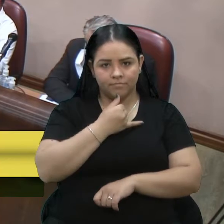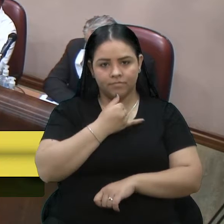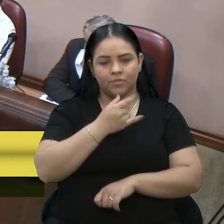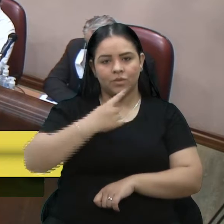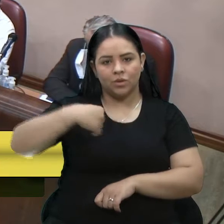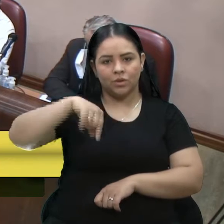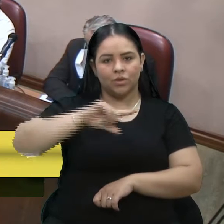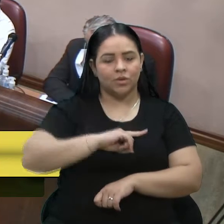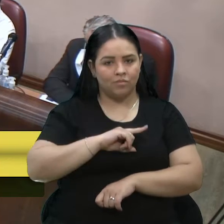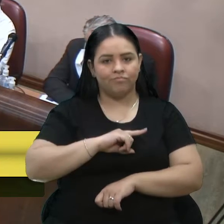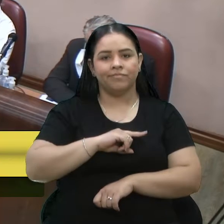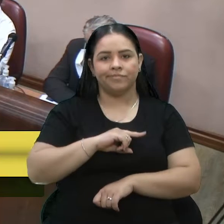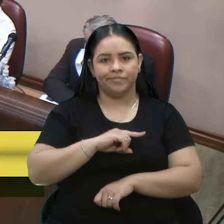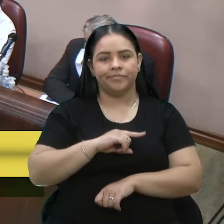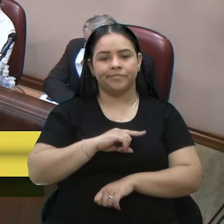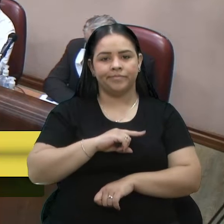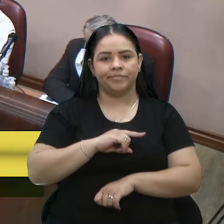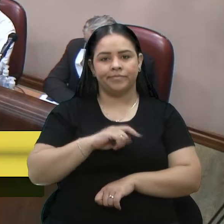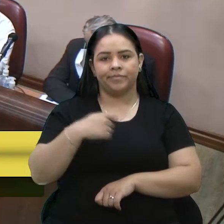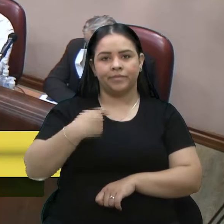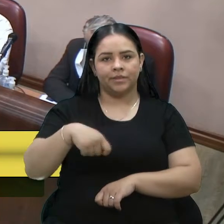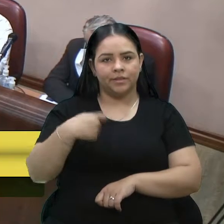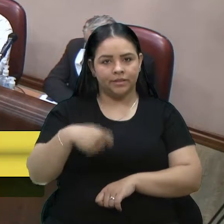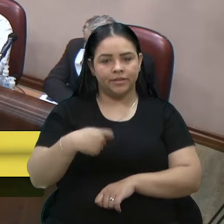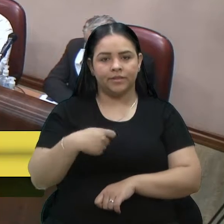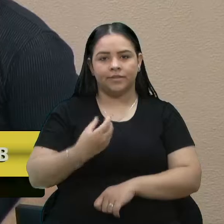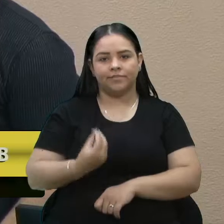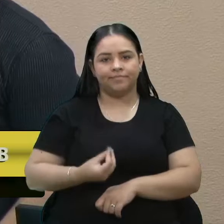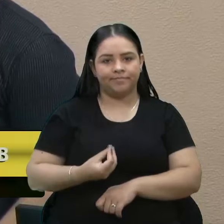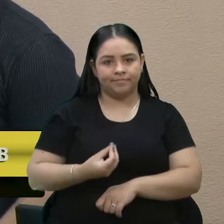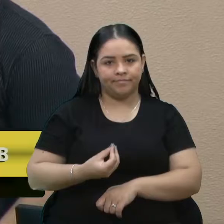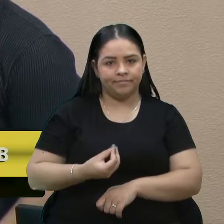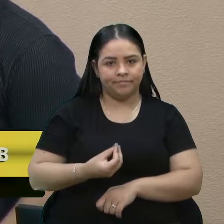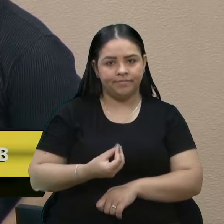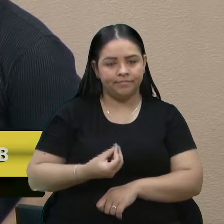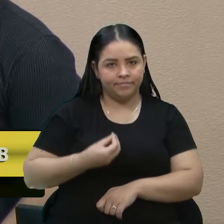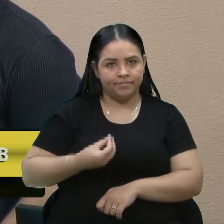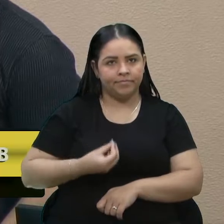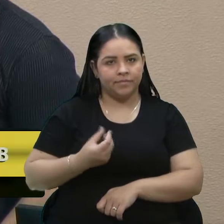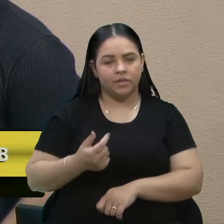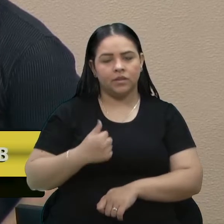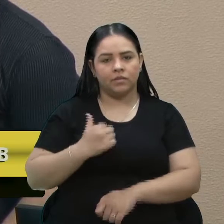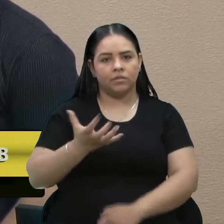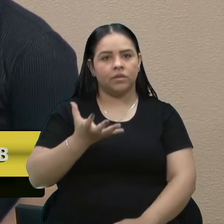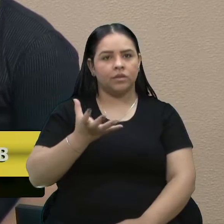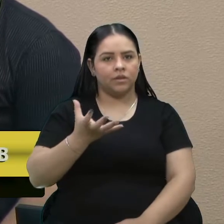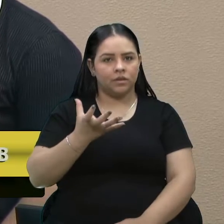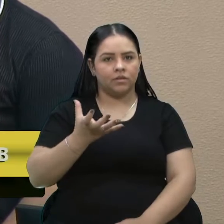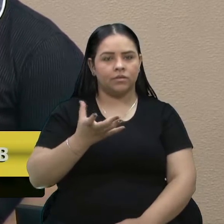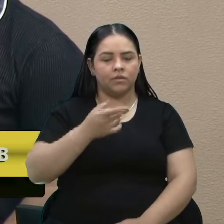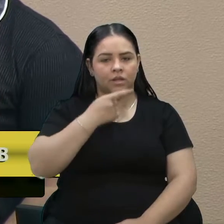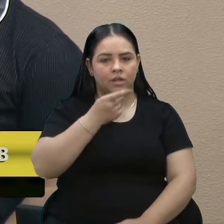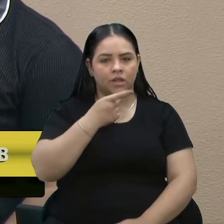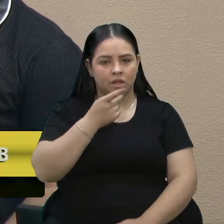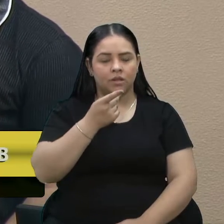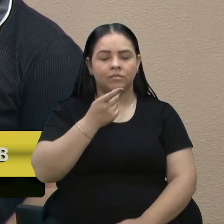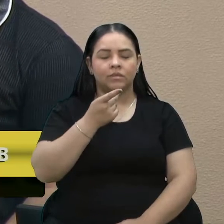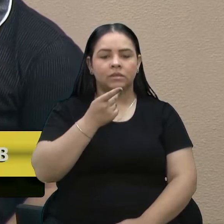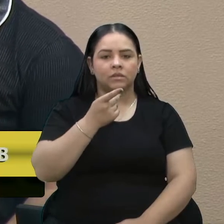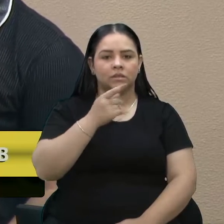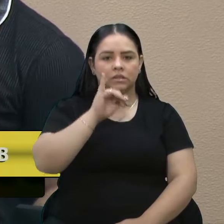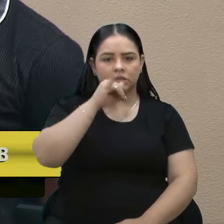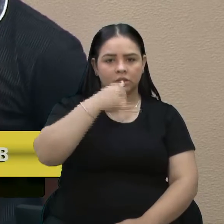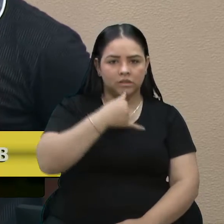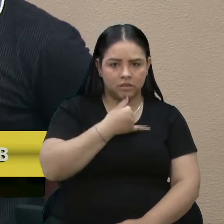nós somos obrigados a passar. Eu queria aqui fazer um reconhecimento e um voto de pesar a um